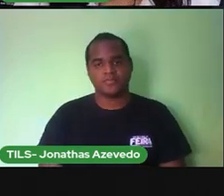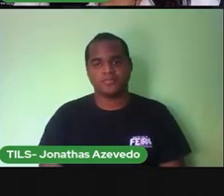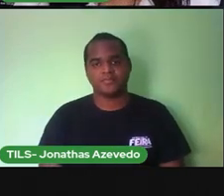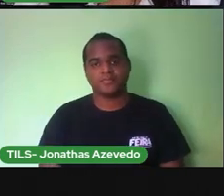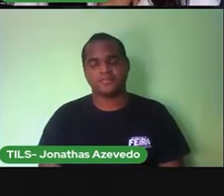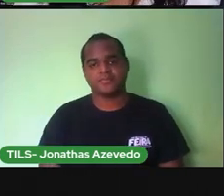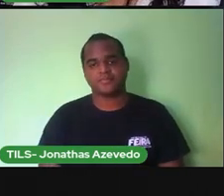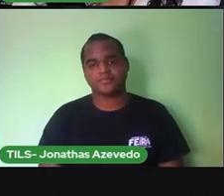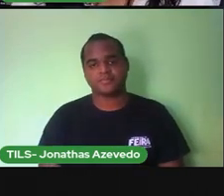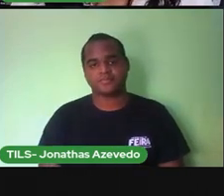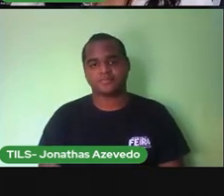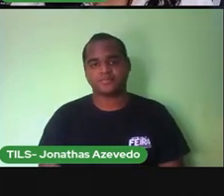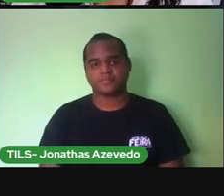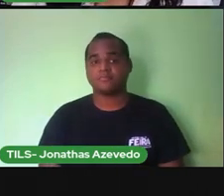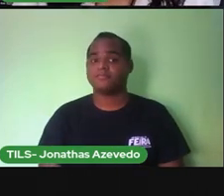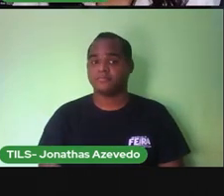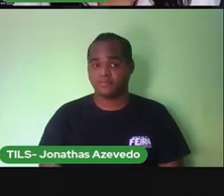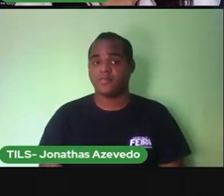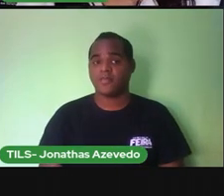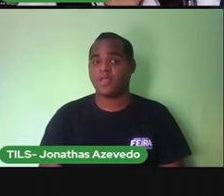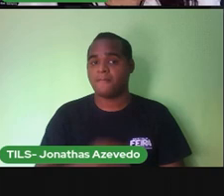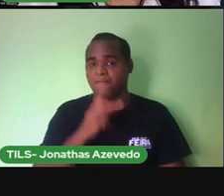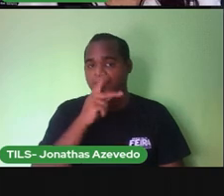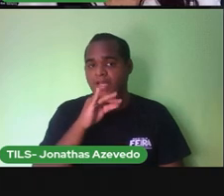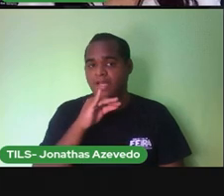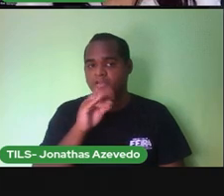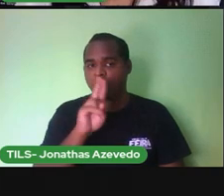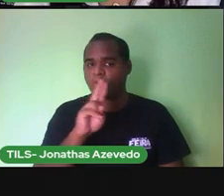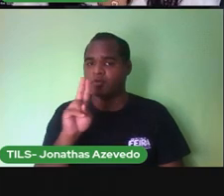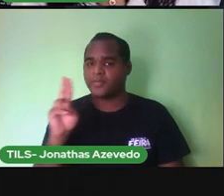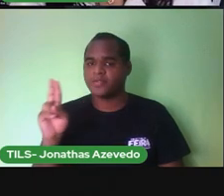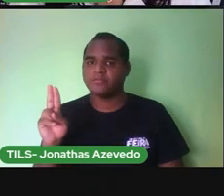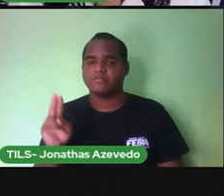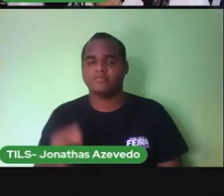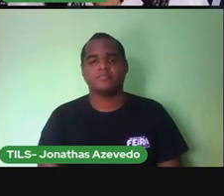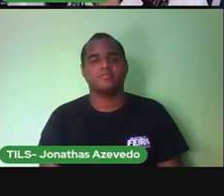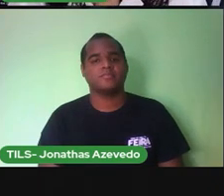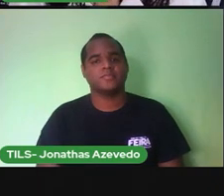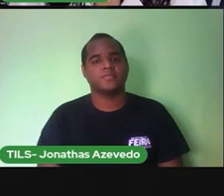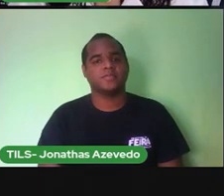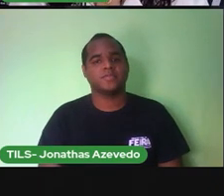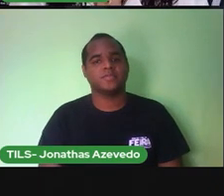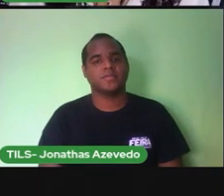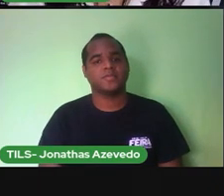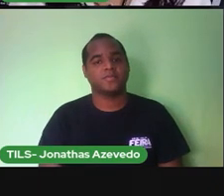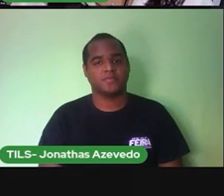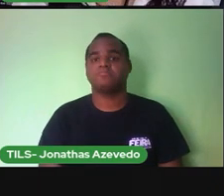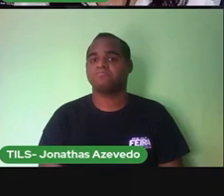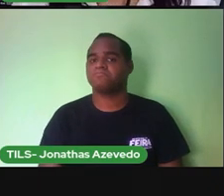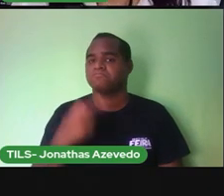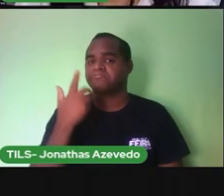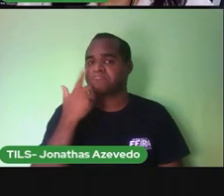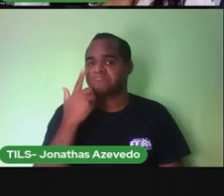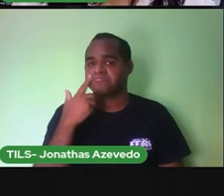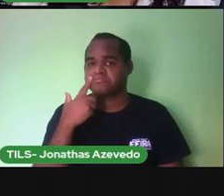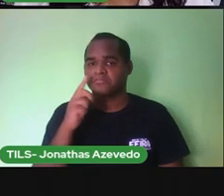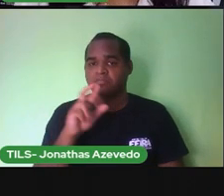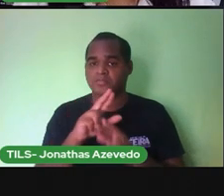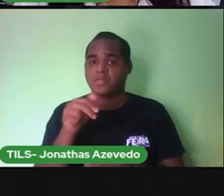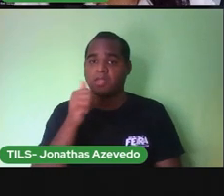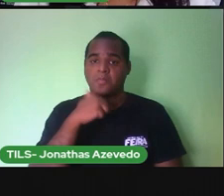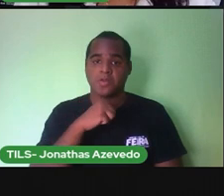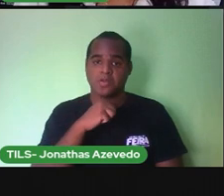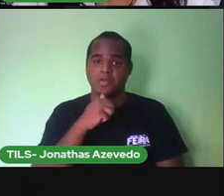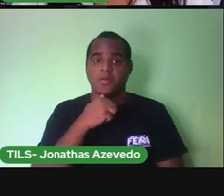Filiação, você já sabe, é o nome dos nossos pais. Na carteira de identidade, essa mulher não é de